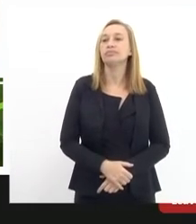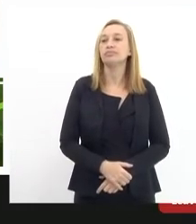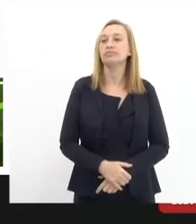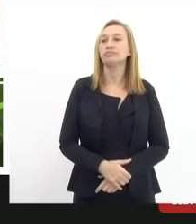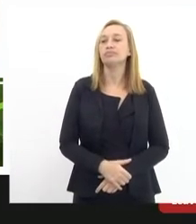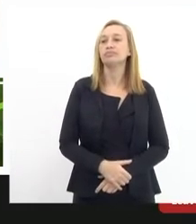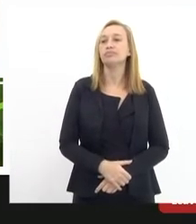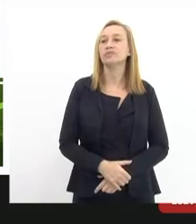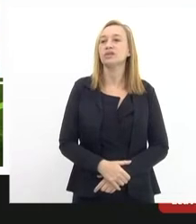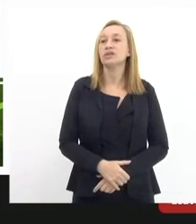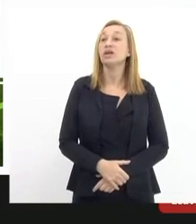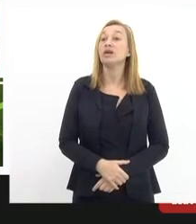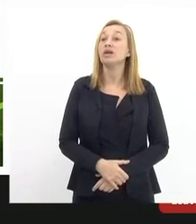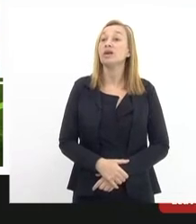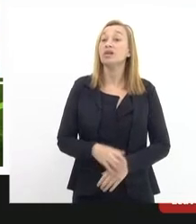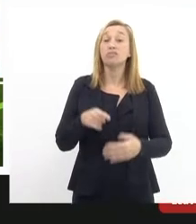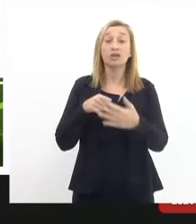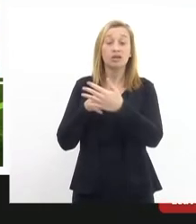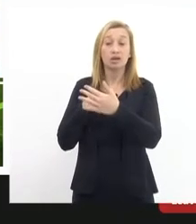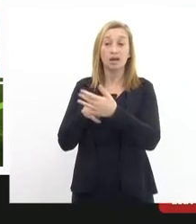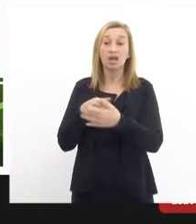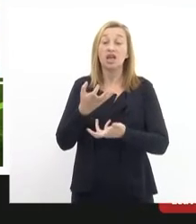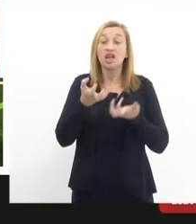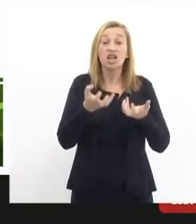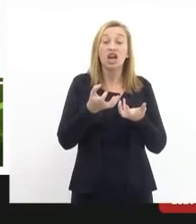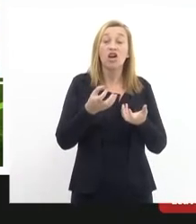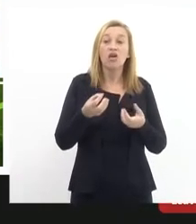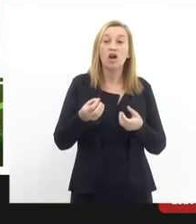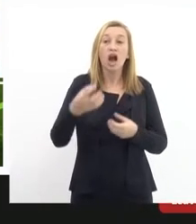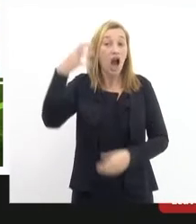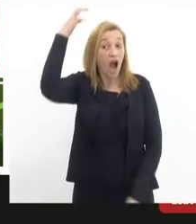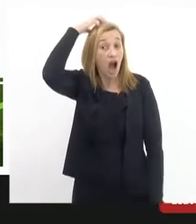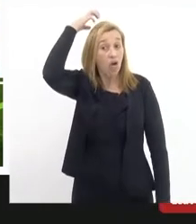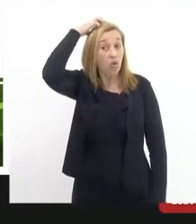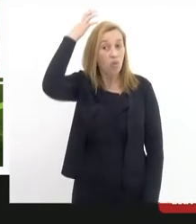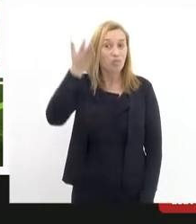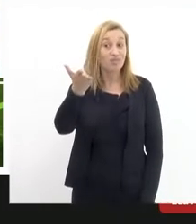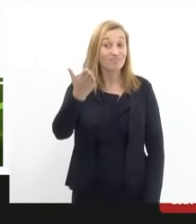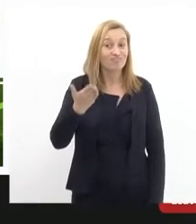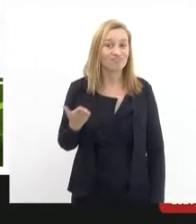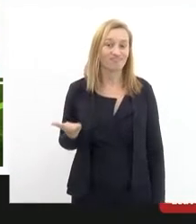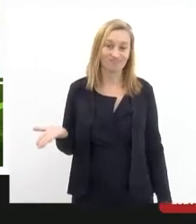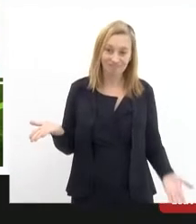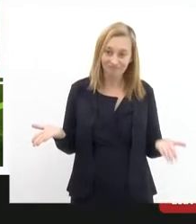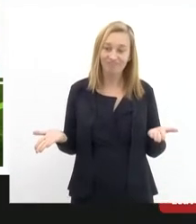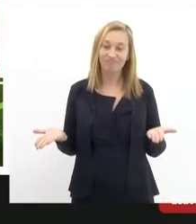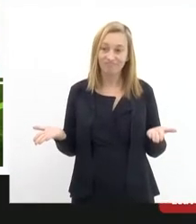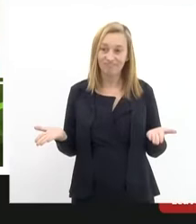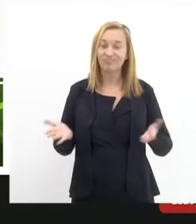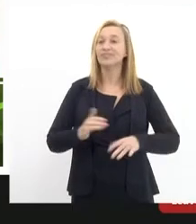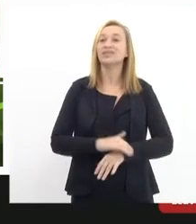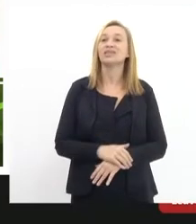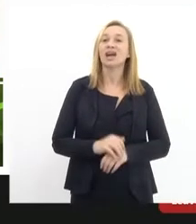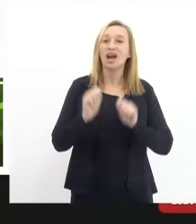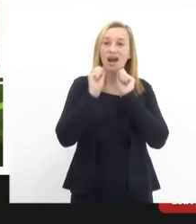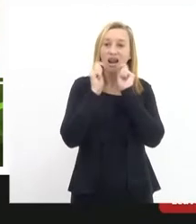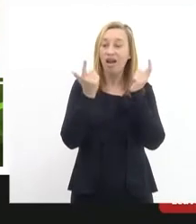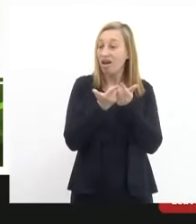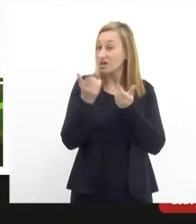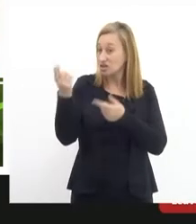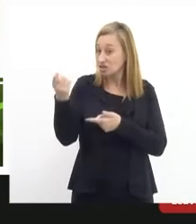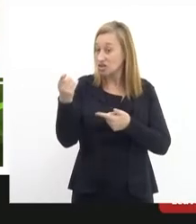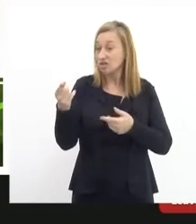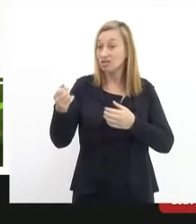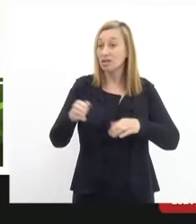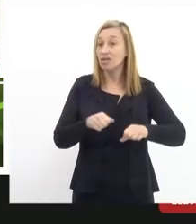E ainda queriam botar a culpa do acidente do Nelson no torneiro. E nós fomos a Alerje e